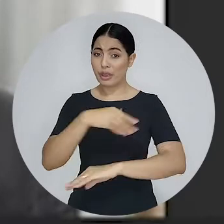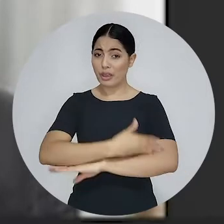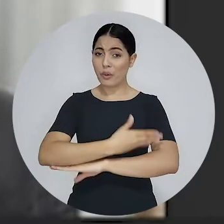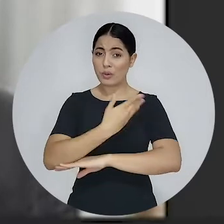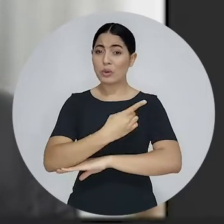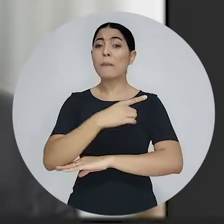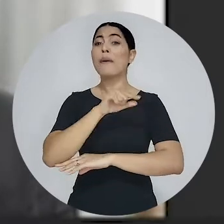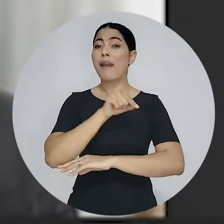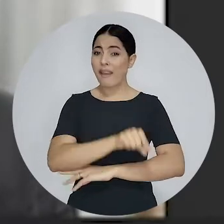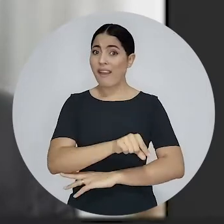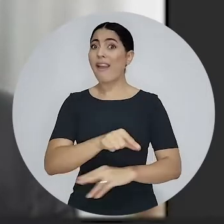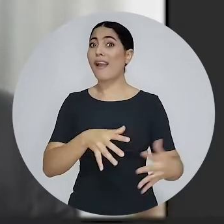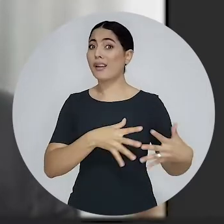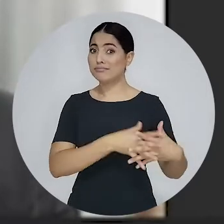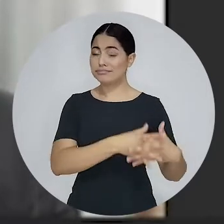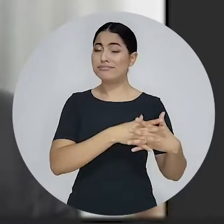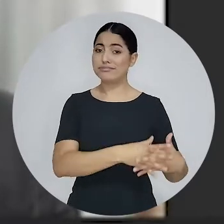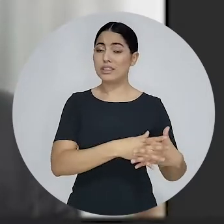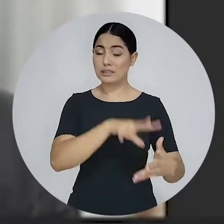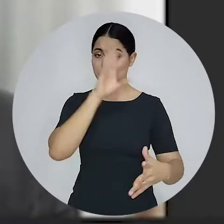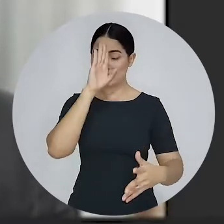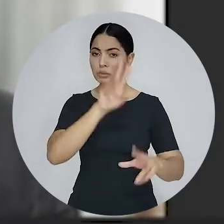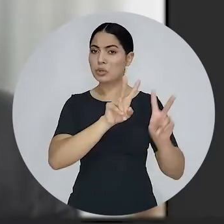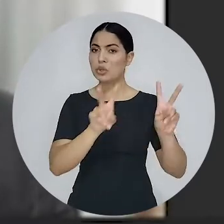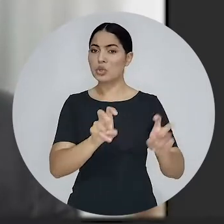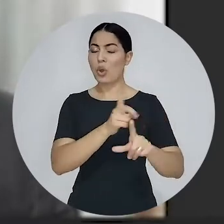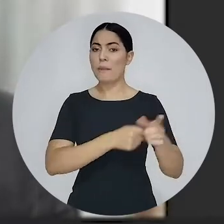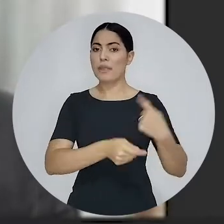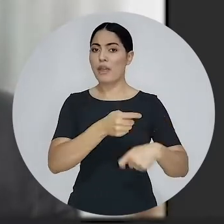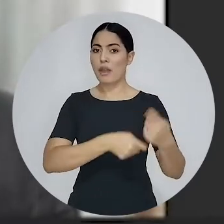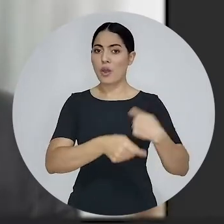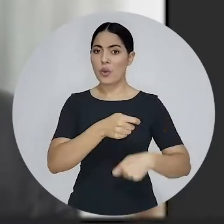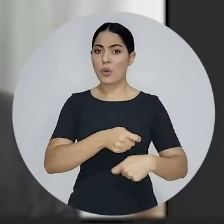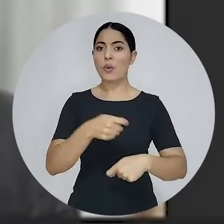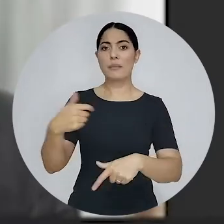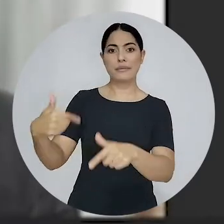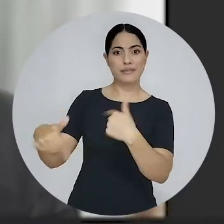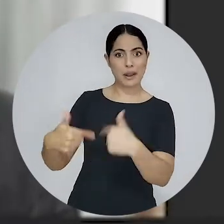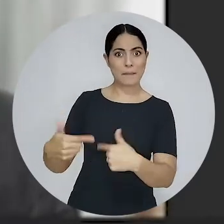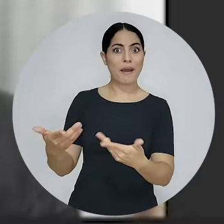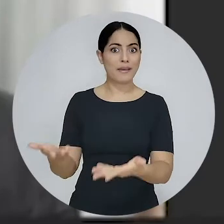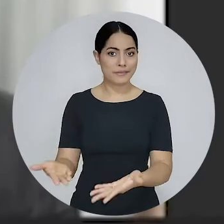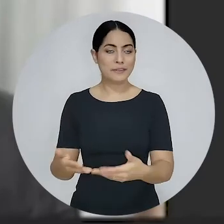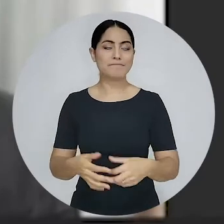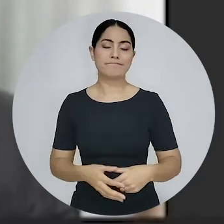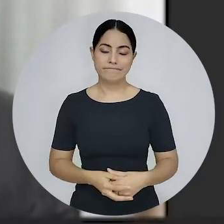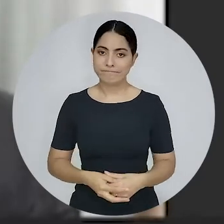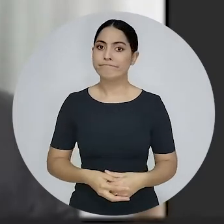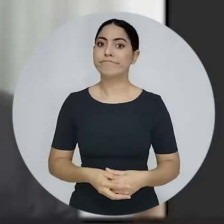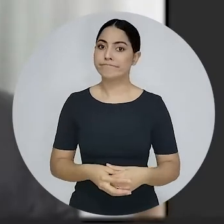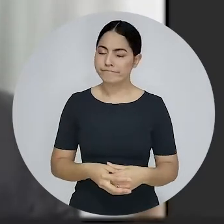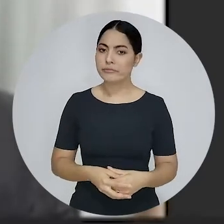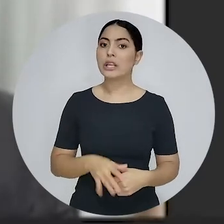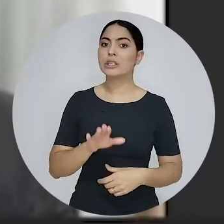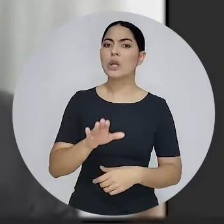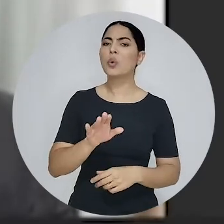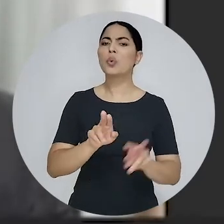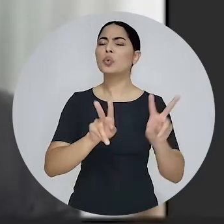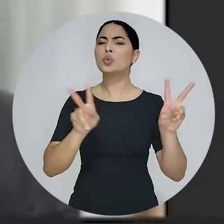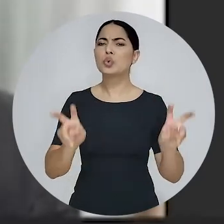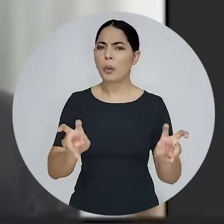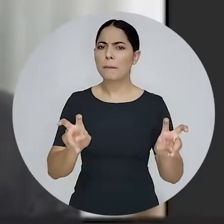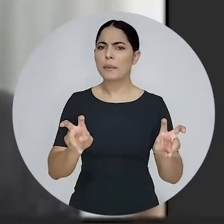de condomínio, esse ente vivo, esse ente dinâmico na nossa economia, sobretudo na economia empregatícia,